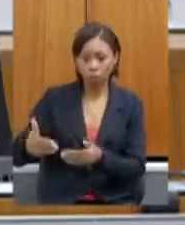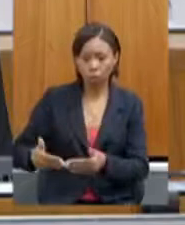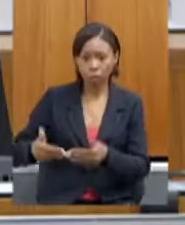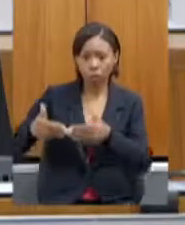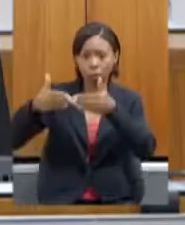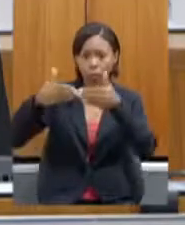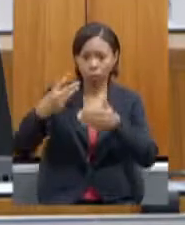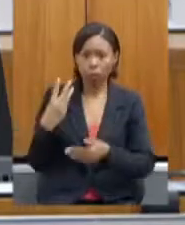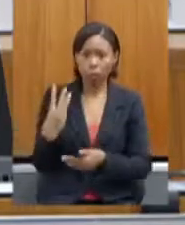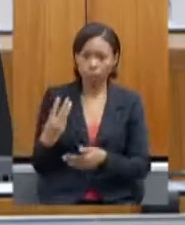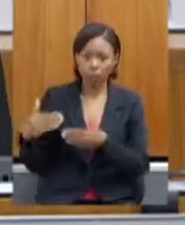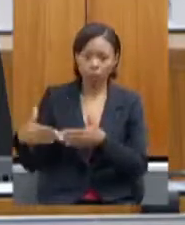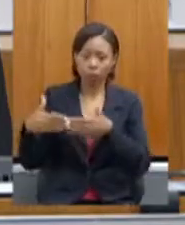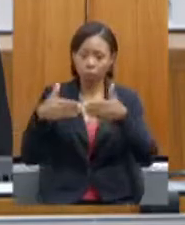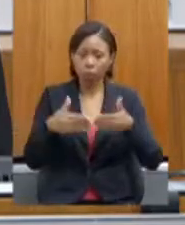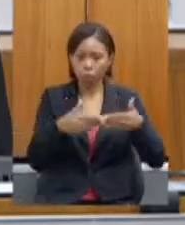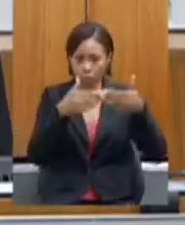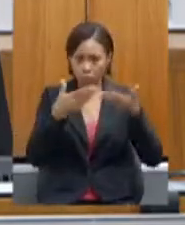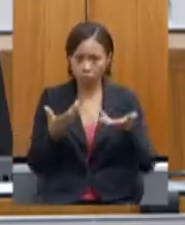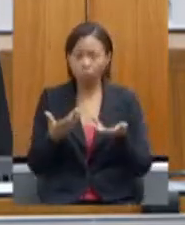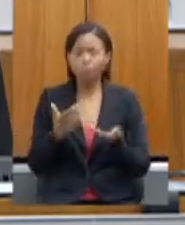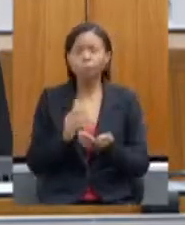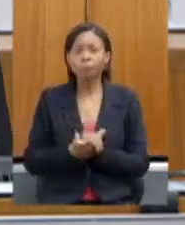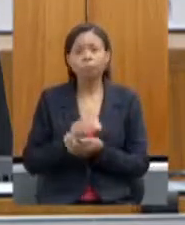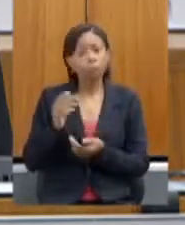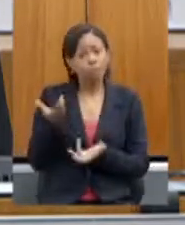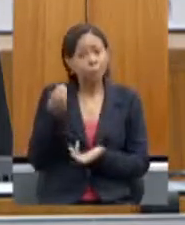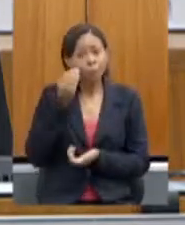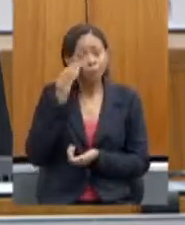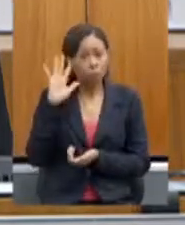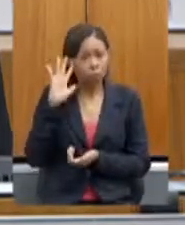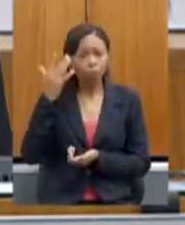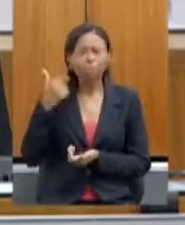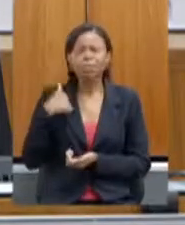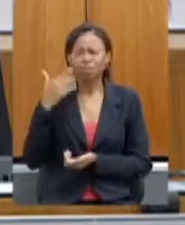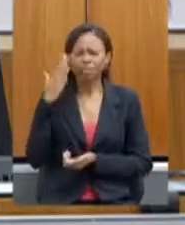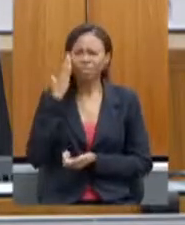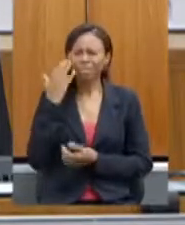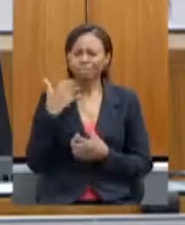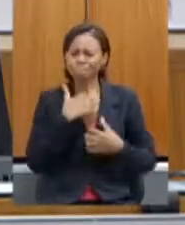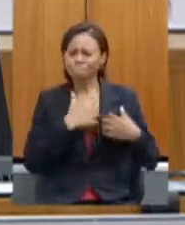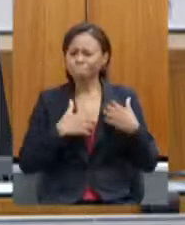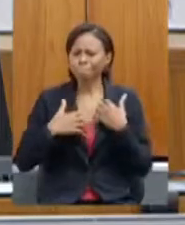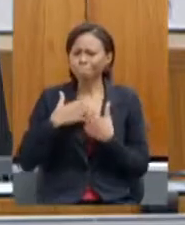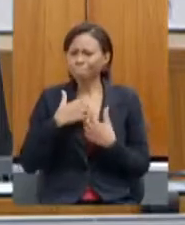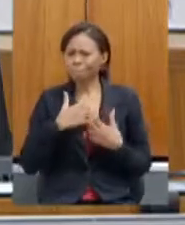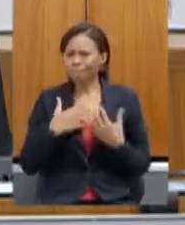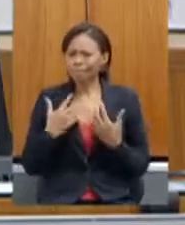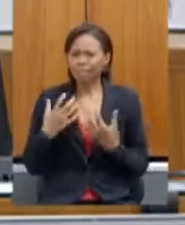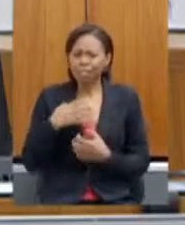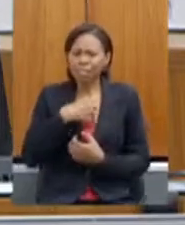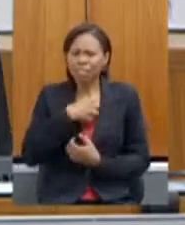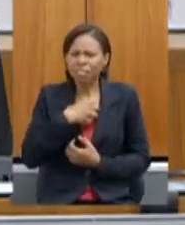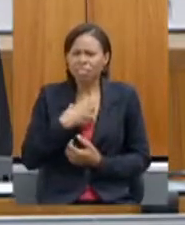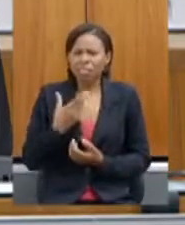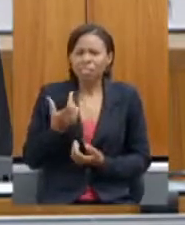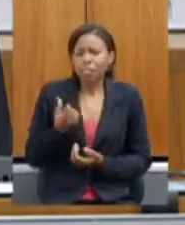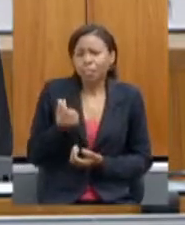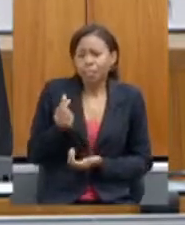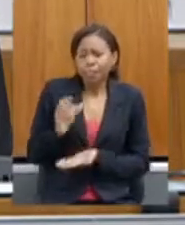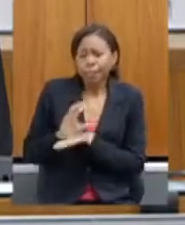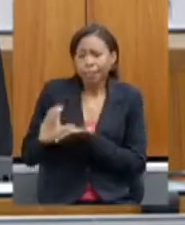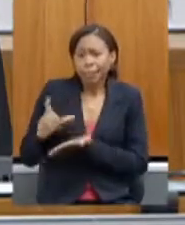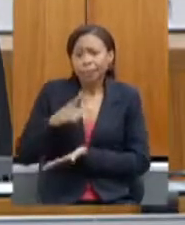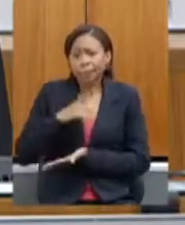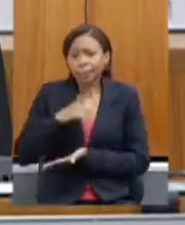consiga resolver. Eu sei que é angustiante saber que o recurso tem, que a emenda tem, mas nós gestores